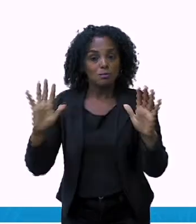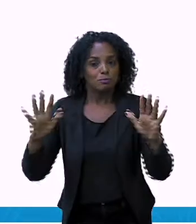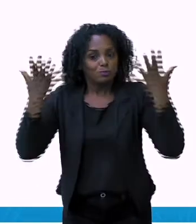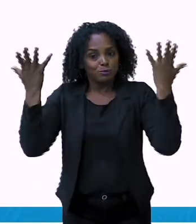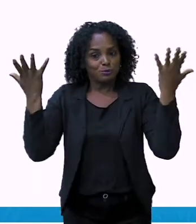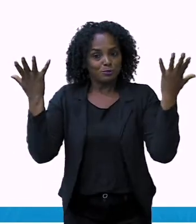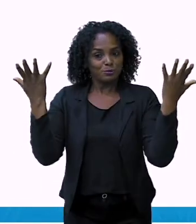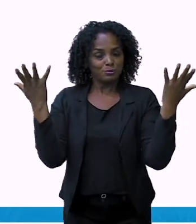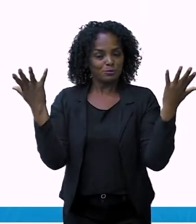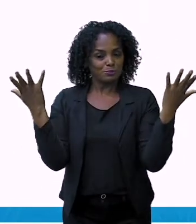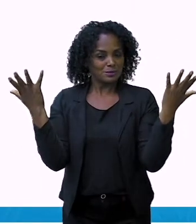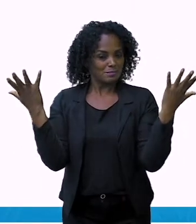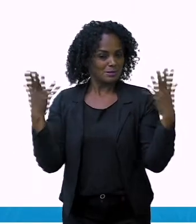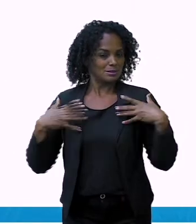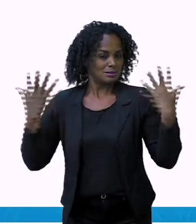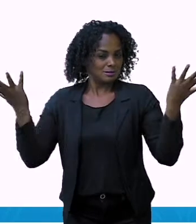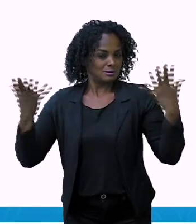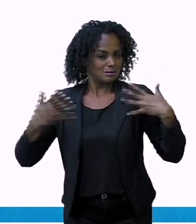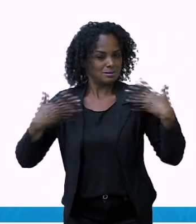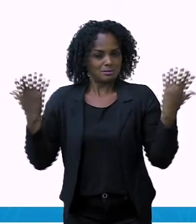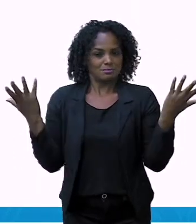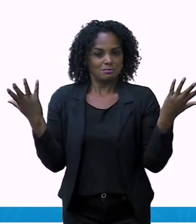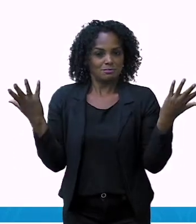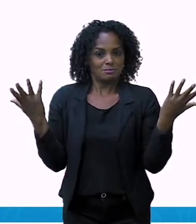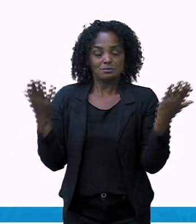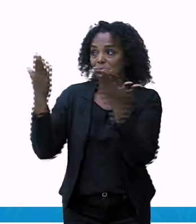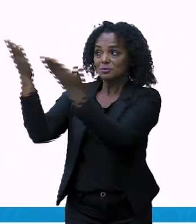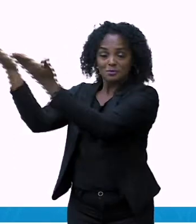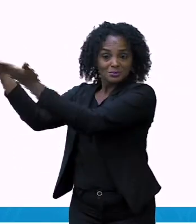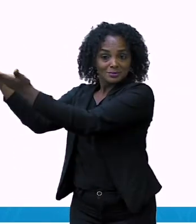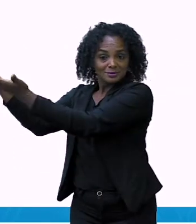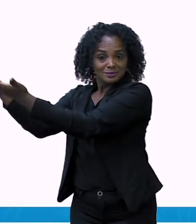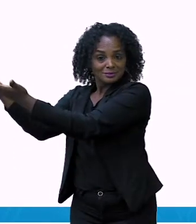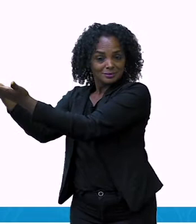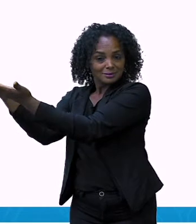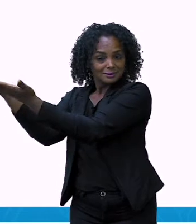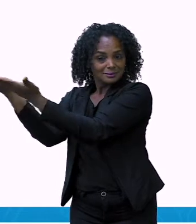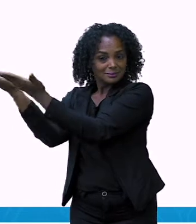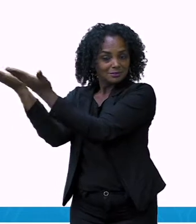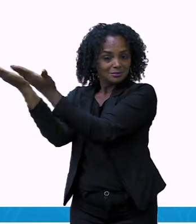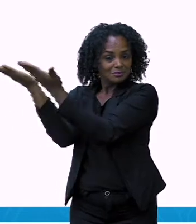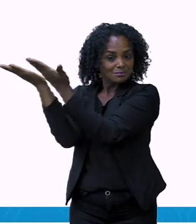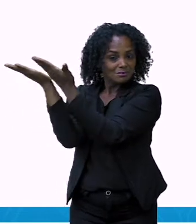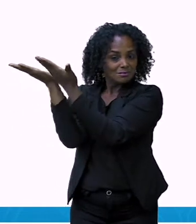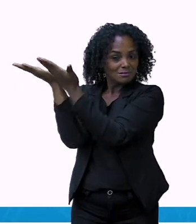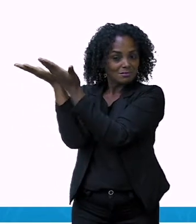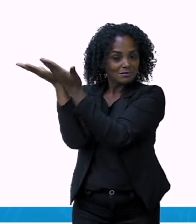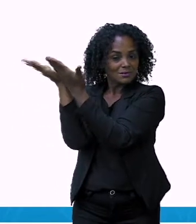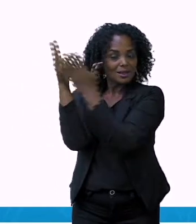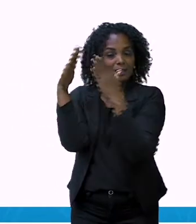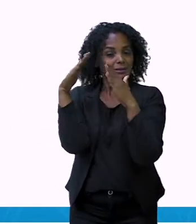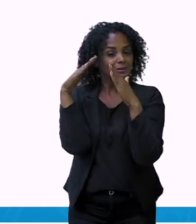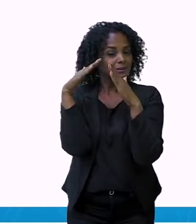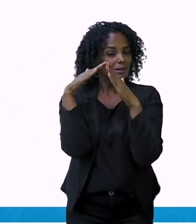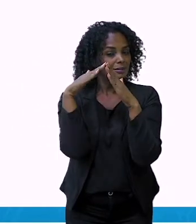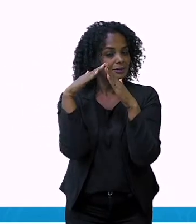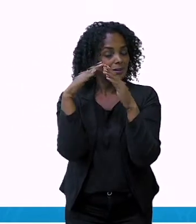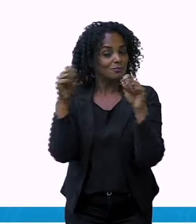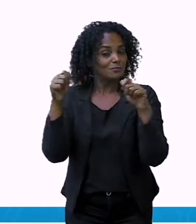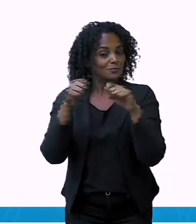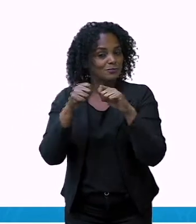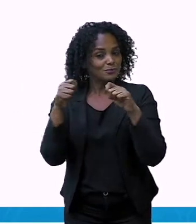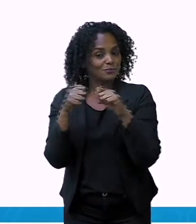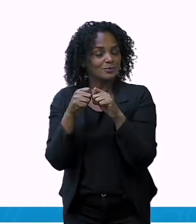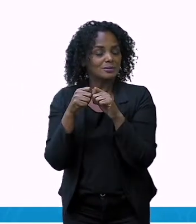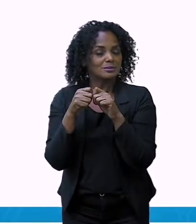animação. Olha a casa. Construiu uma casa. Será